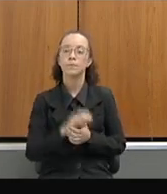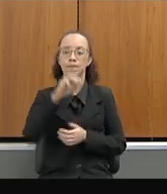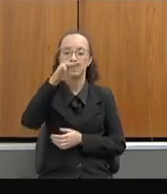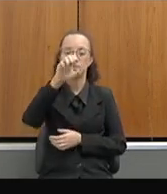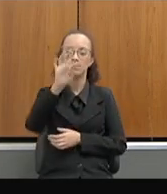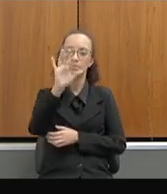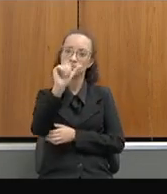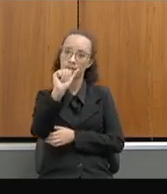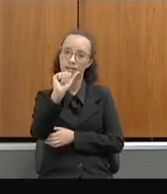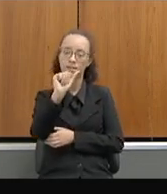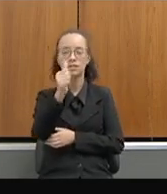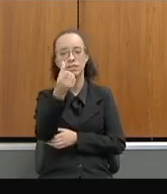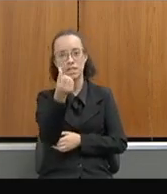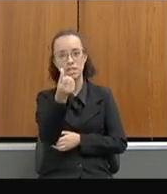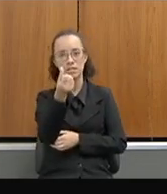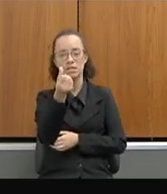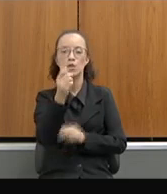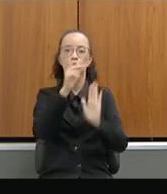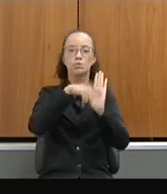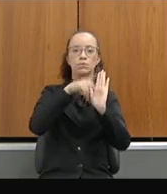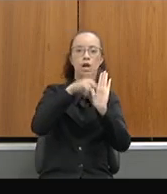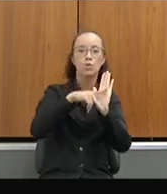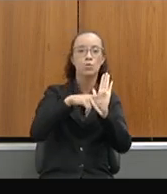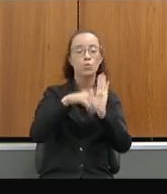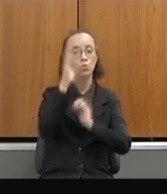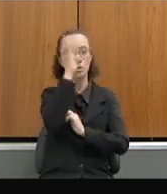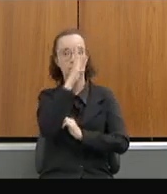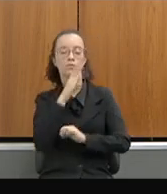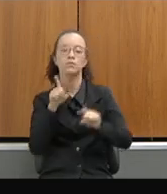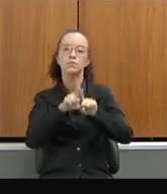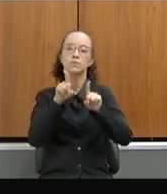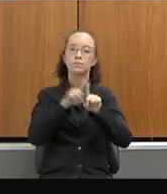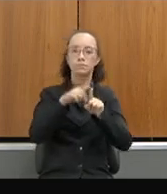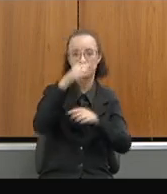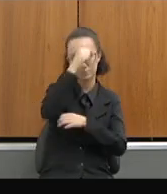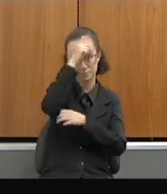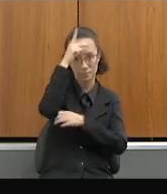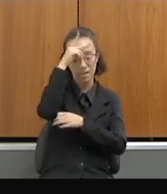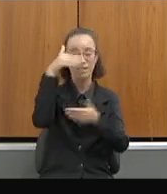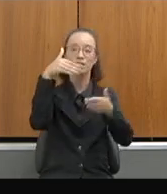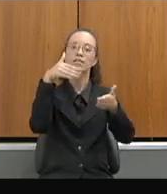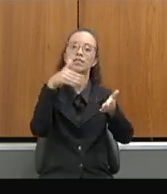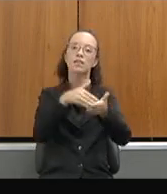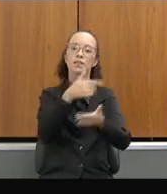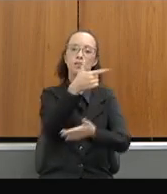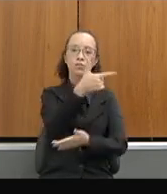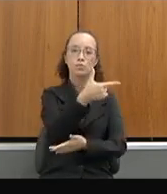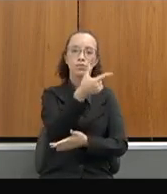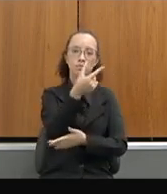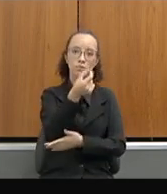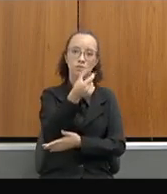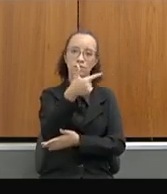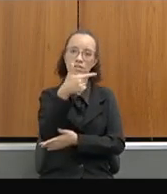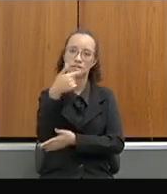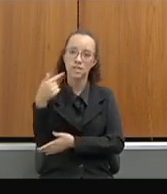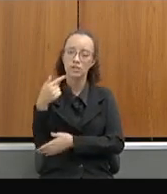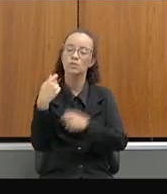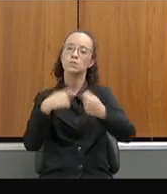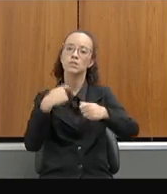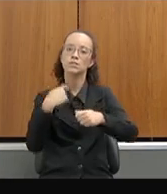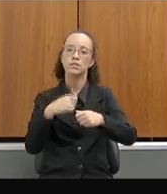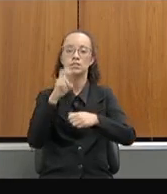do plano nacional e do plano estadual diz que até 2027 nós teremos que ter 50% das escolas em tempo integral.